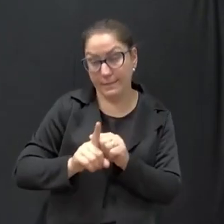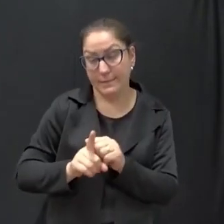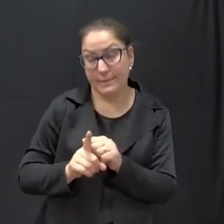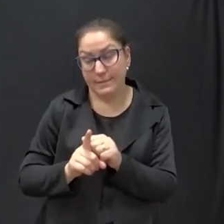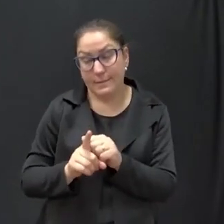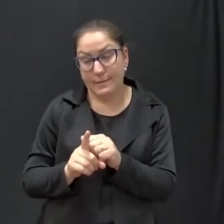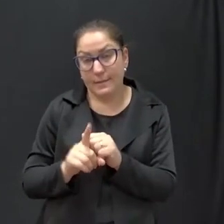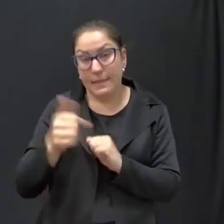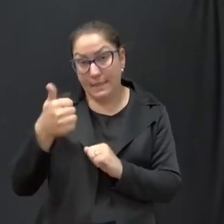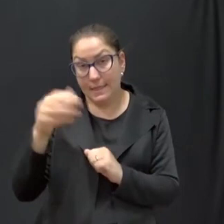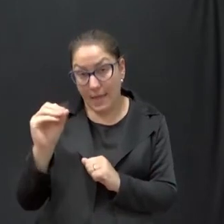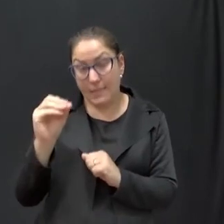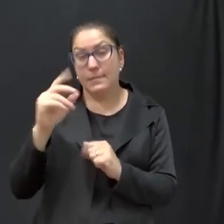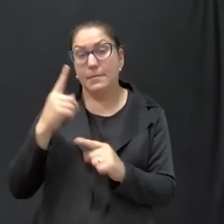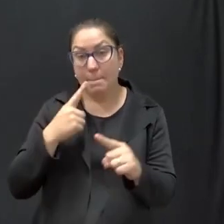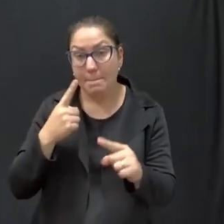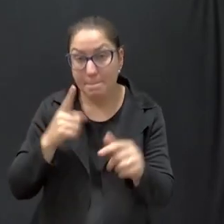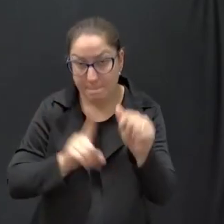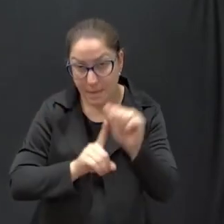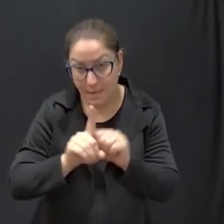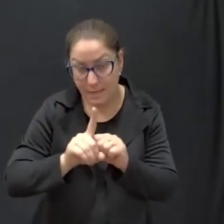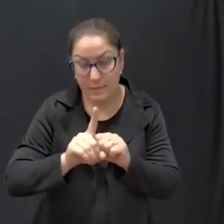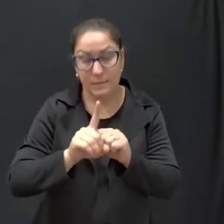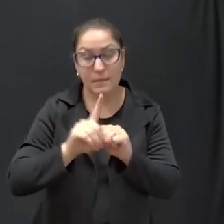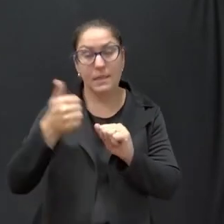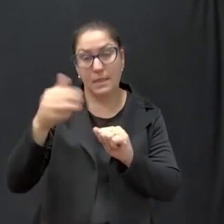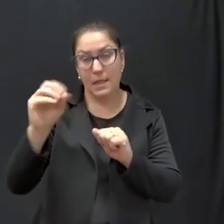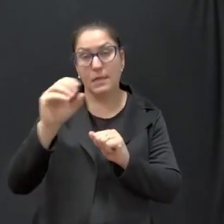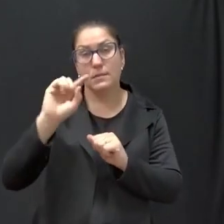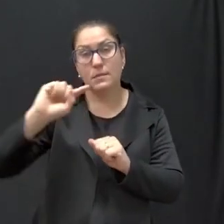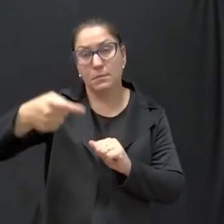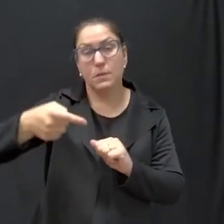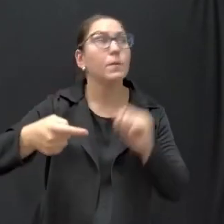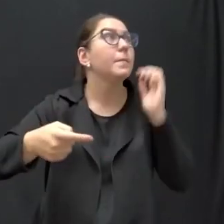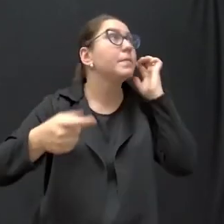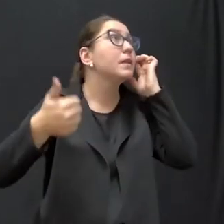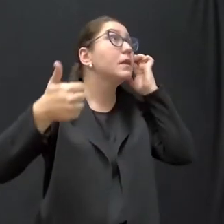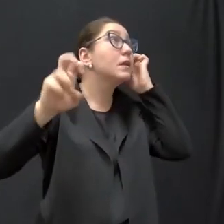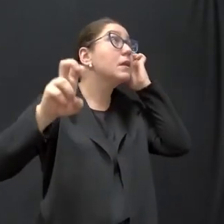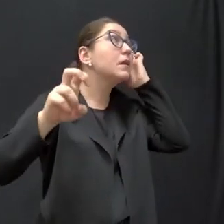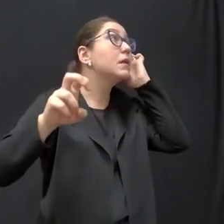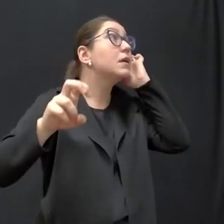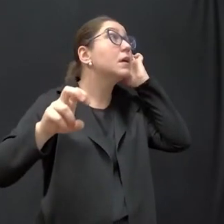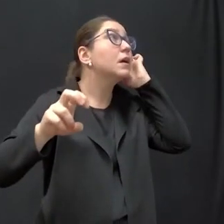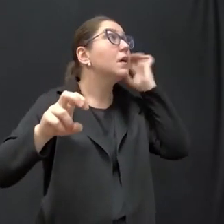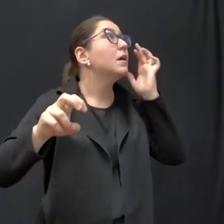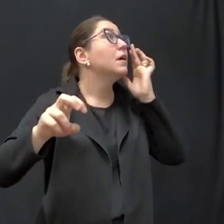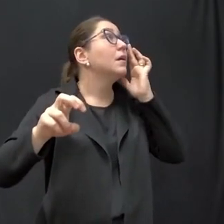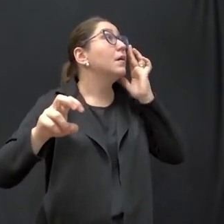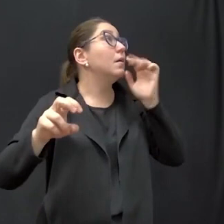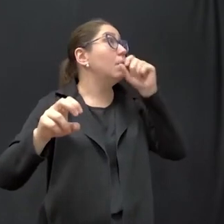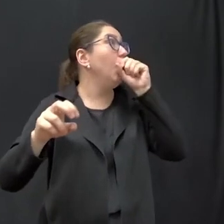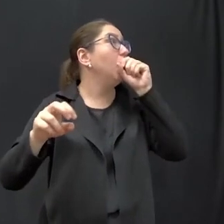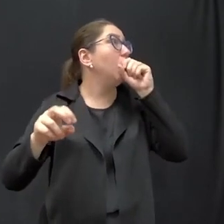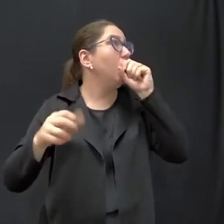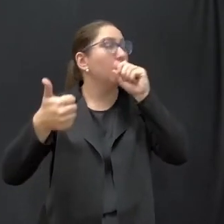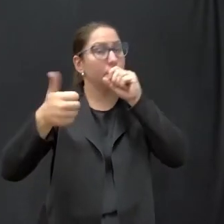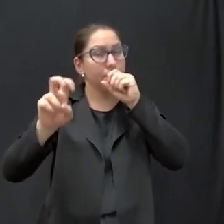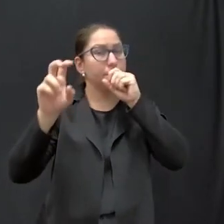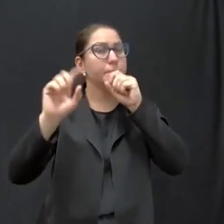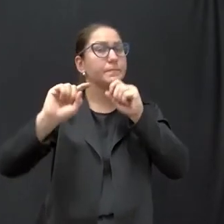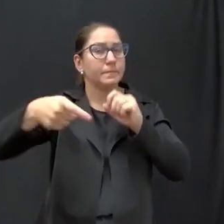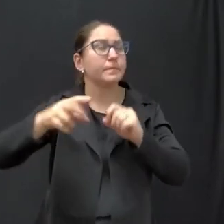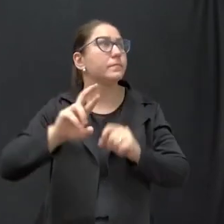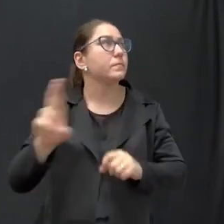dá 15 mil